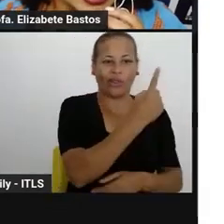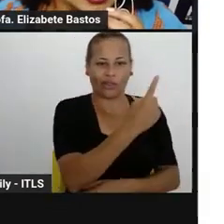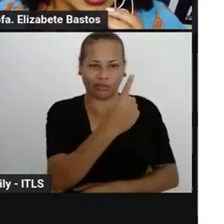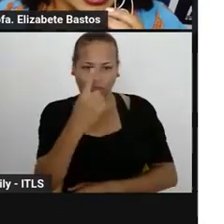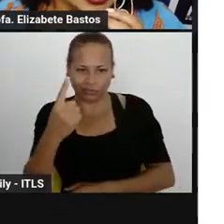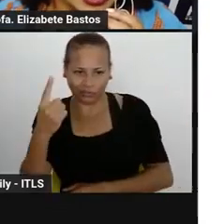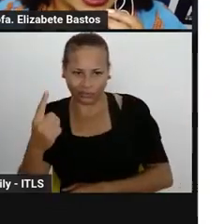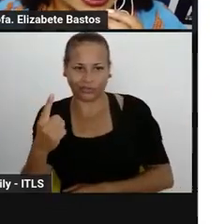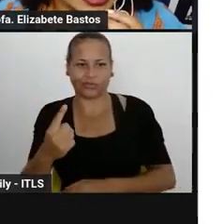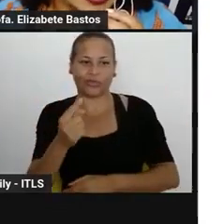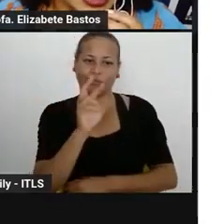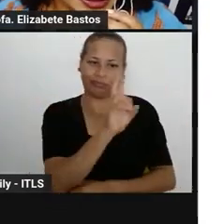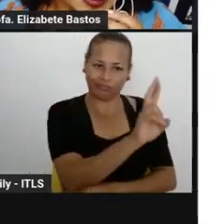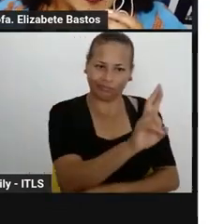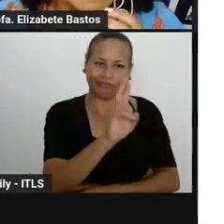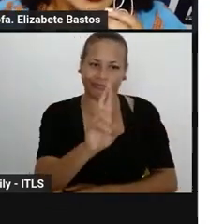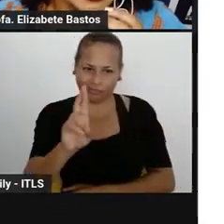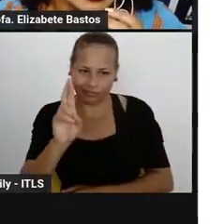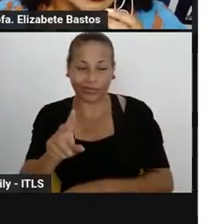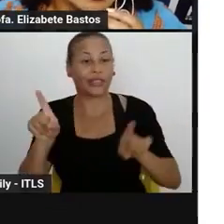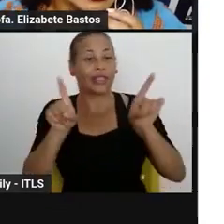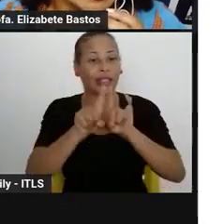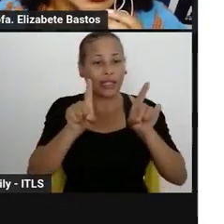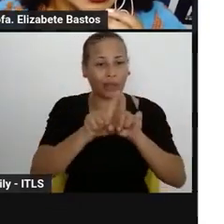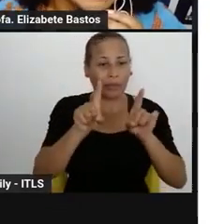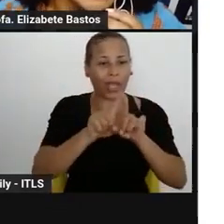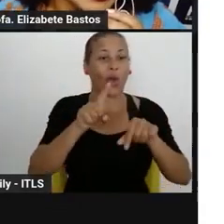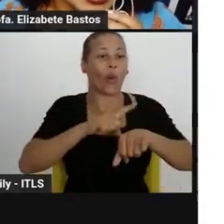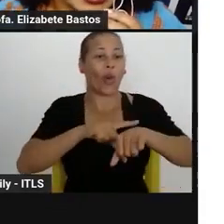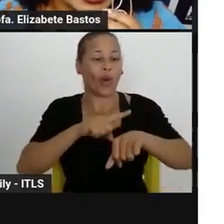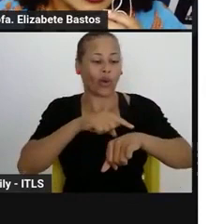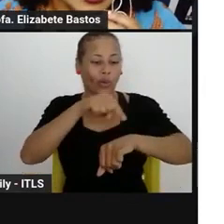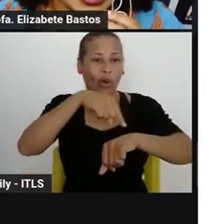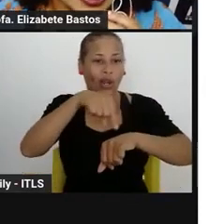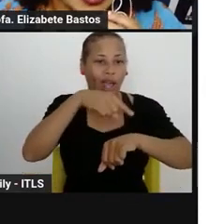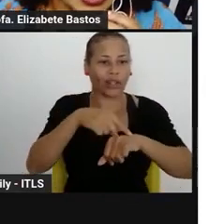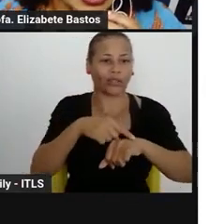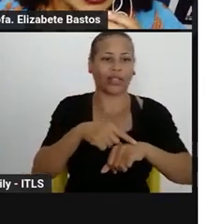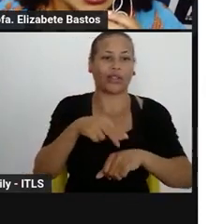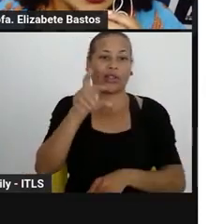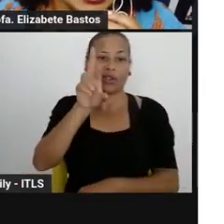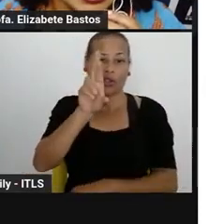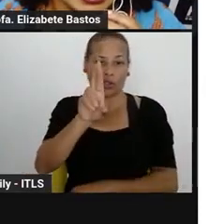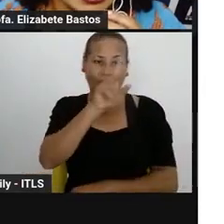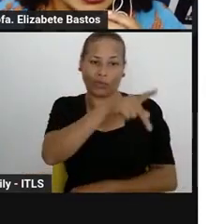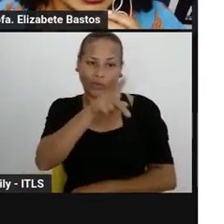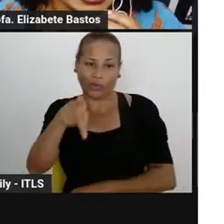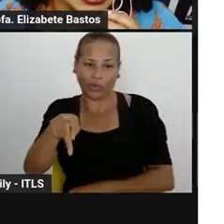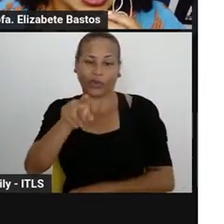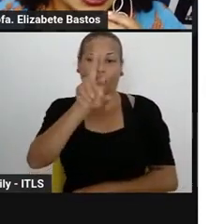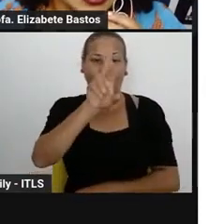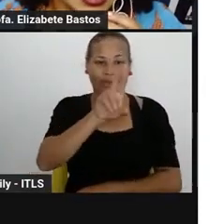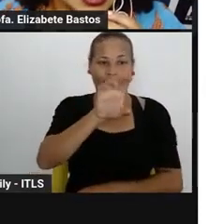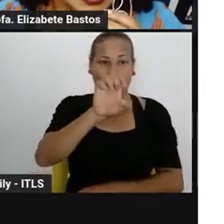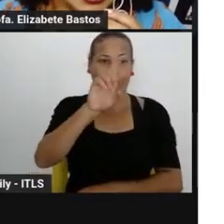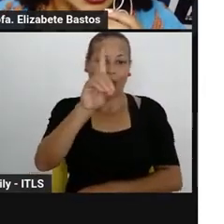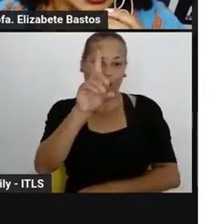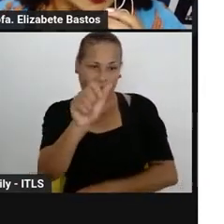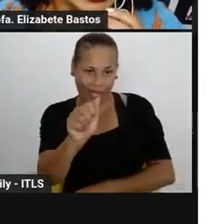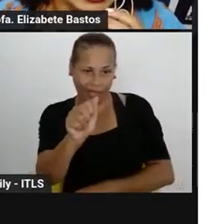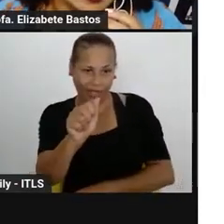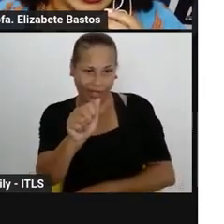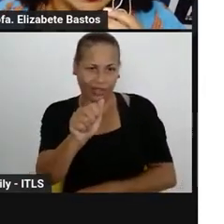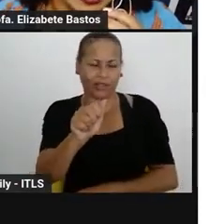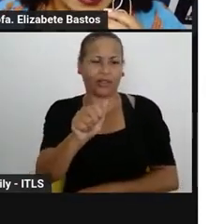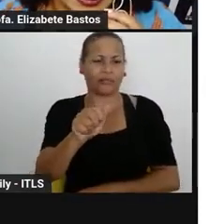A carga horária do REDAS também, o departamento enviará para os gestores alguma orientação nesse sentido. O que nós